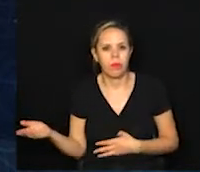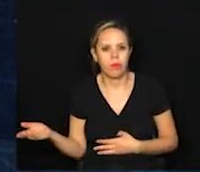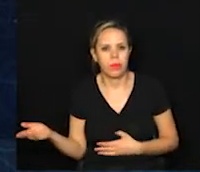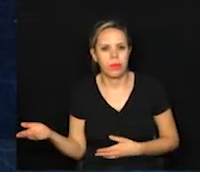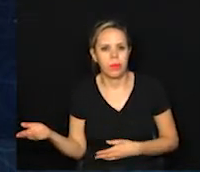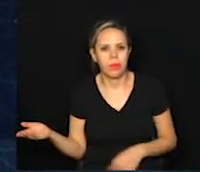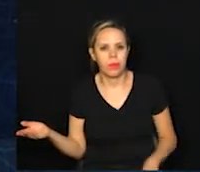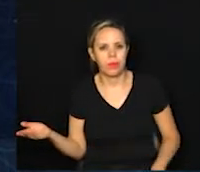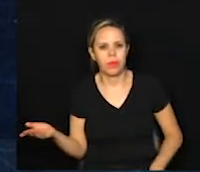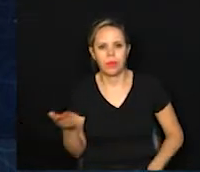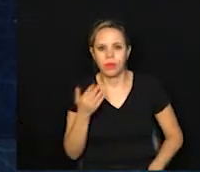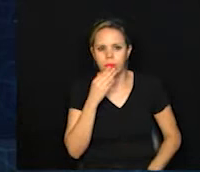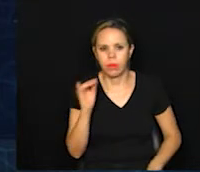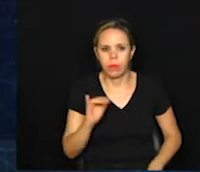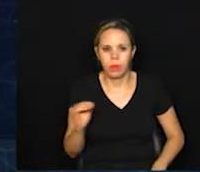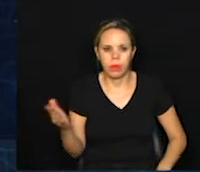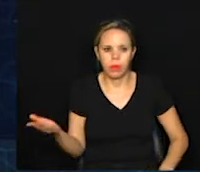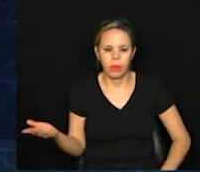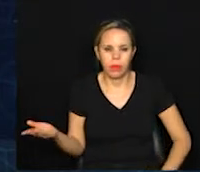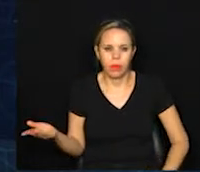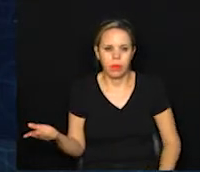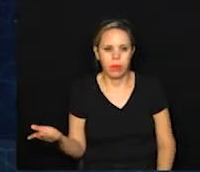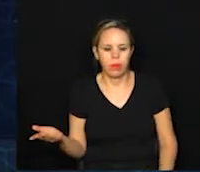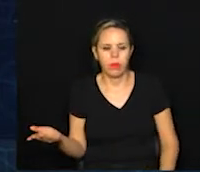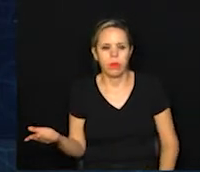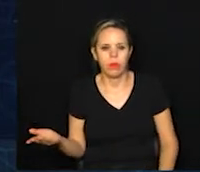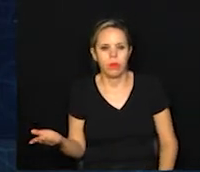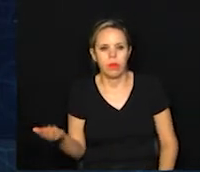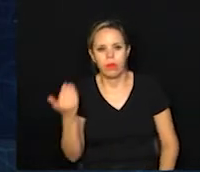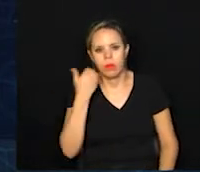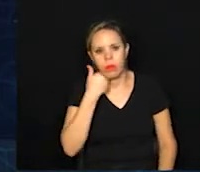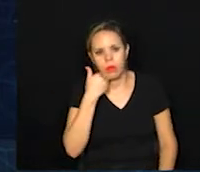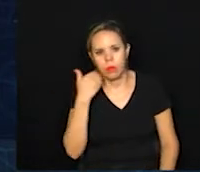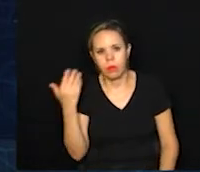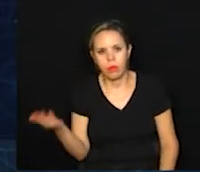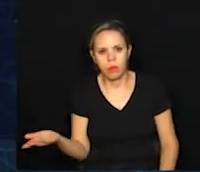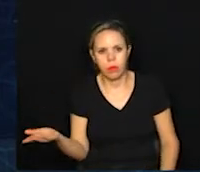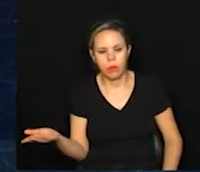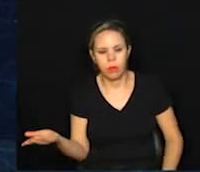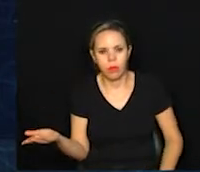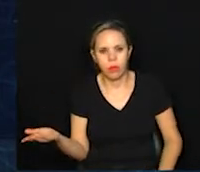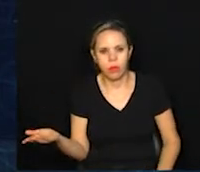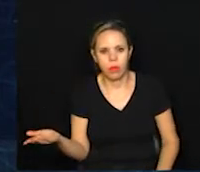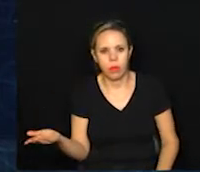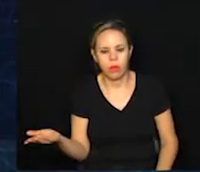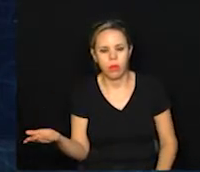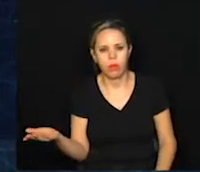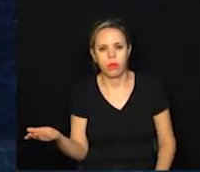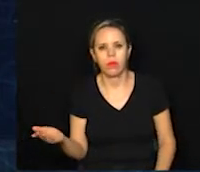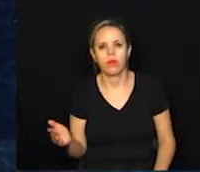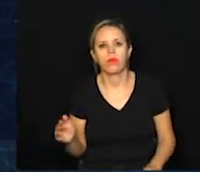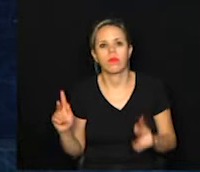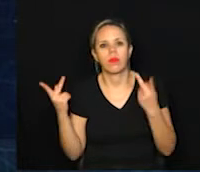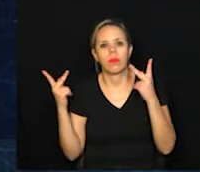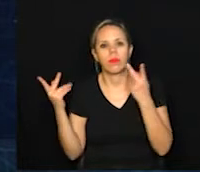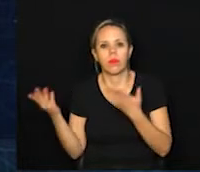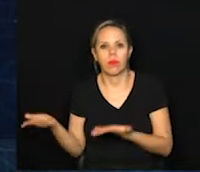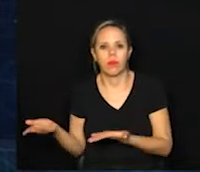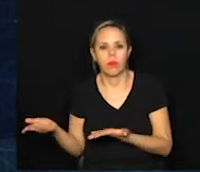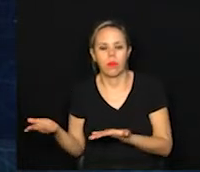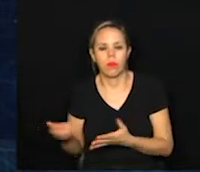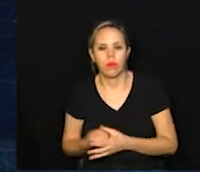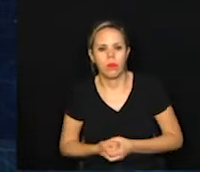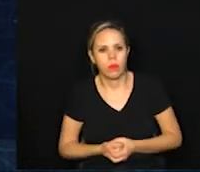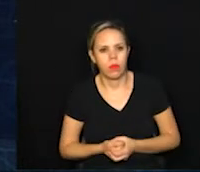571. Indaiatuba, 561 mortes. Santa Bárbara do Oeste, 545. Hortolândia,